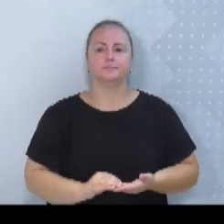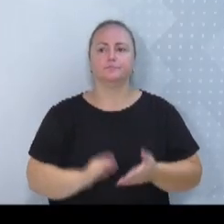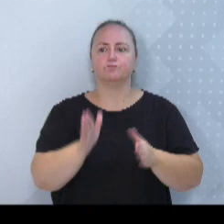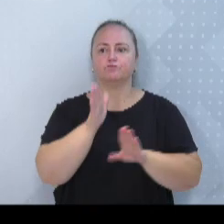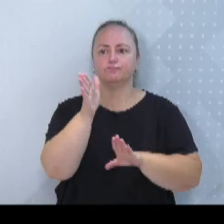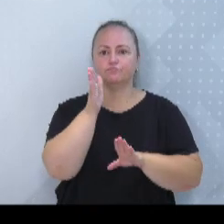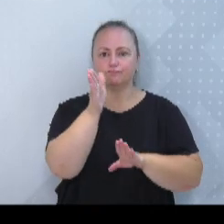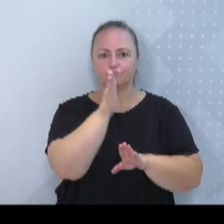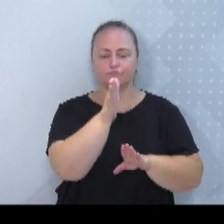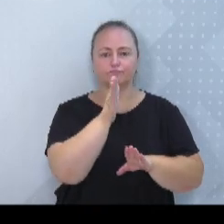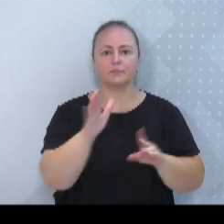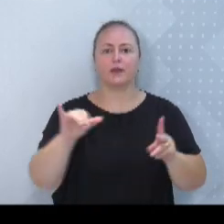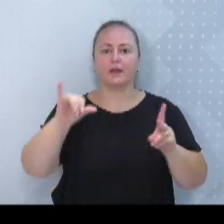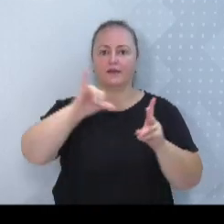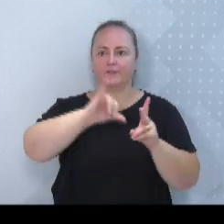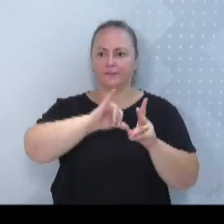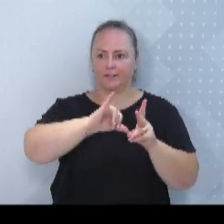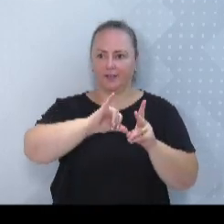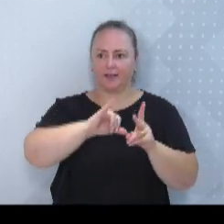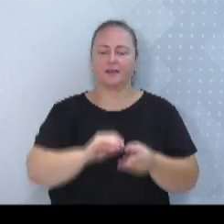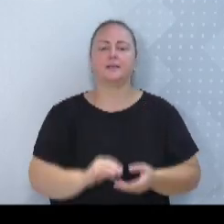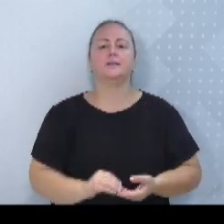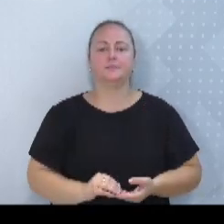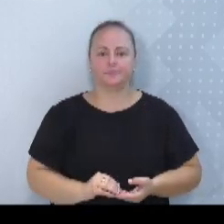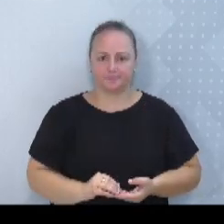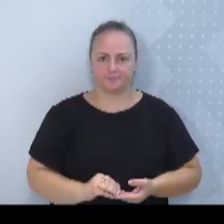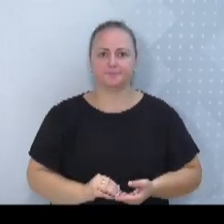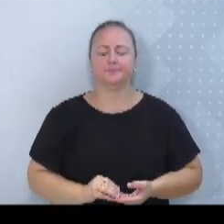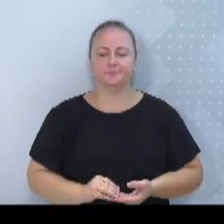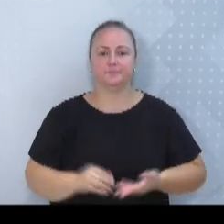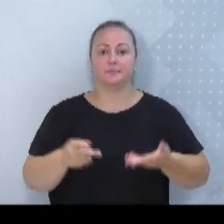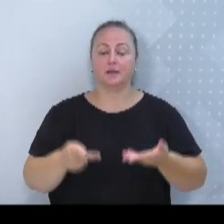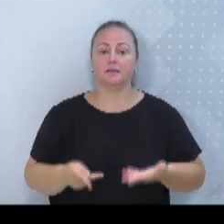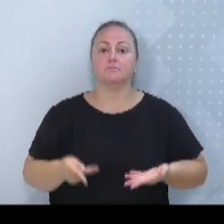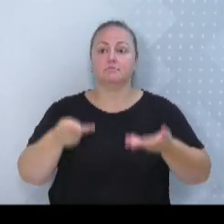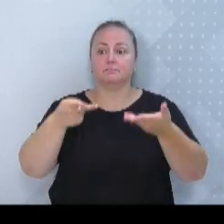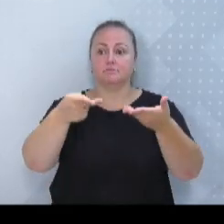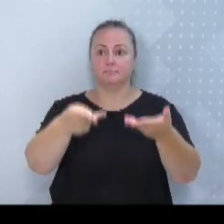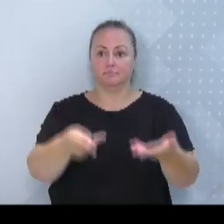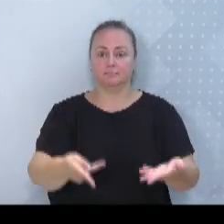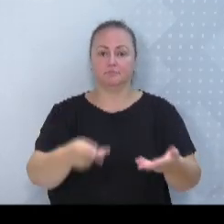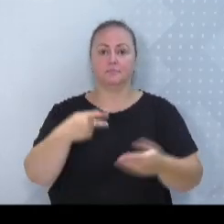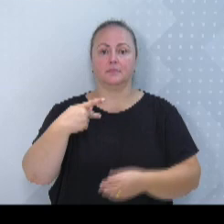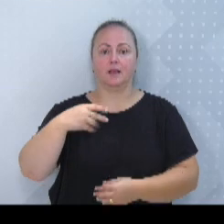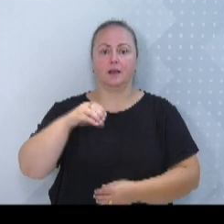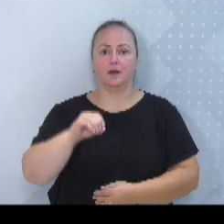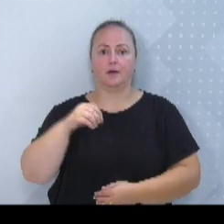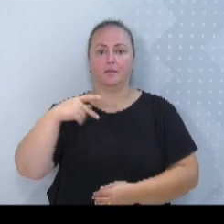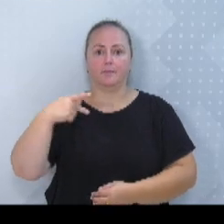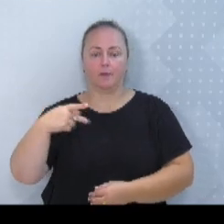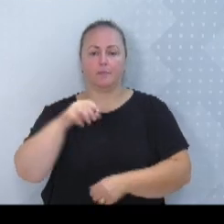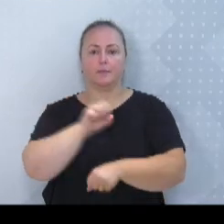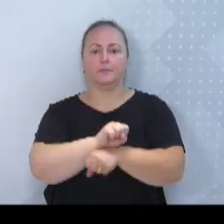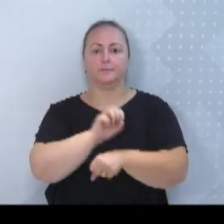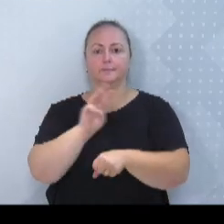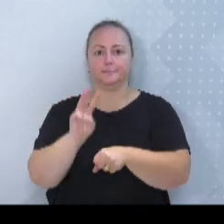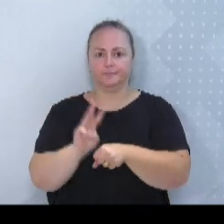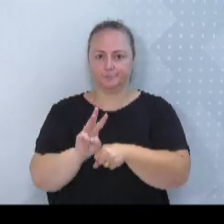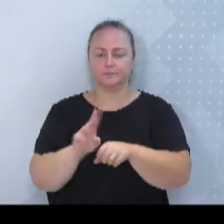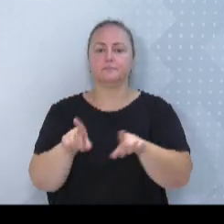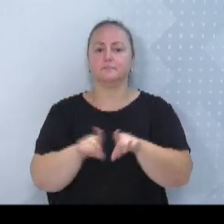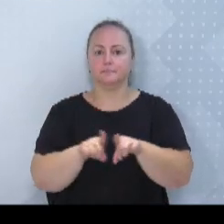Cacetiro Velha Central. Realizamos visita no Centro Pop, no bairro Salto Weisbach. E aqui cabe